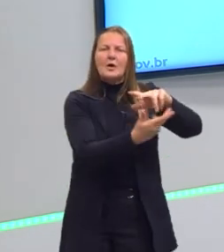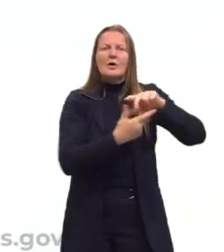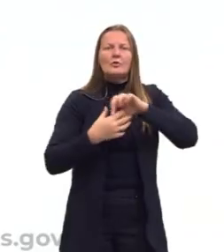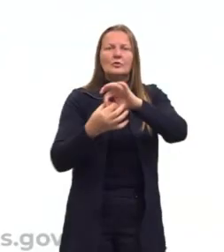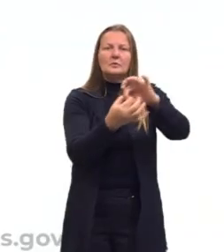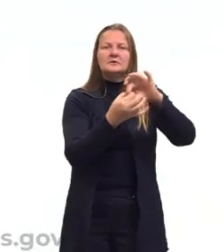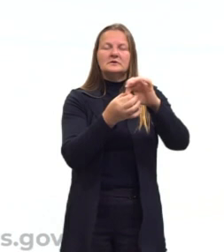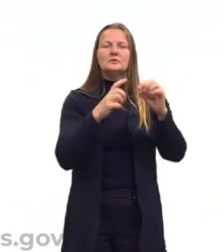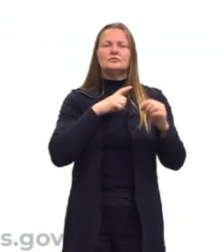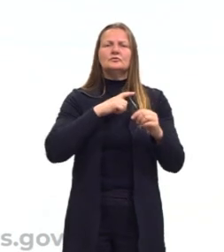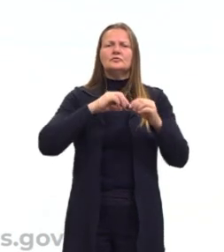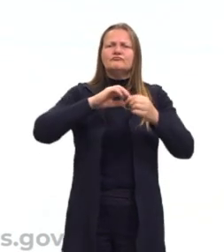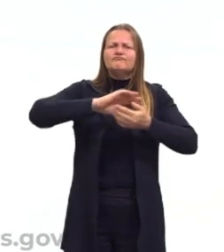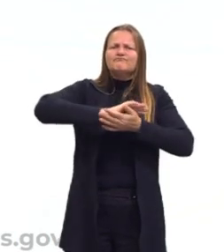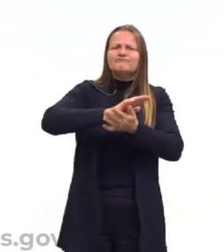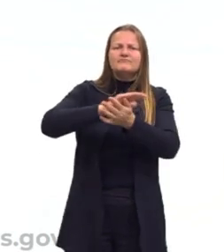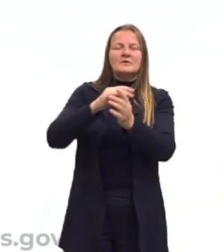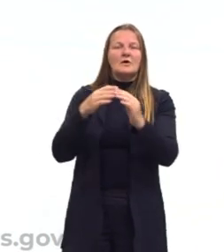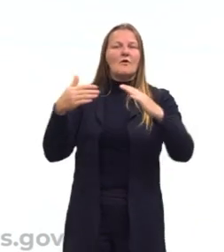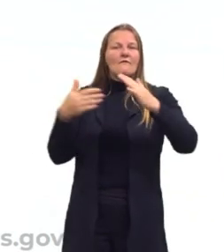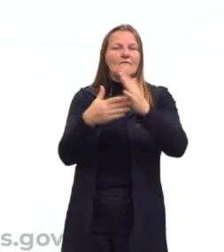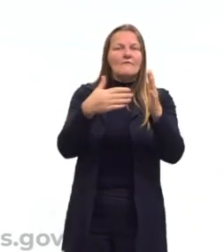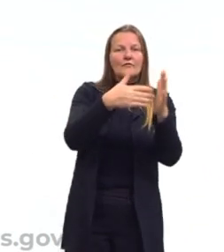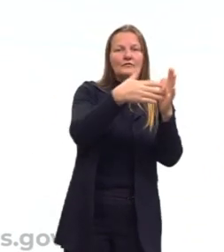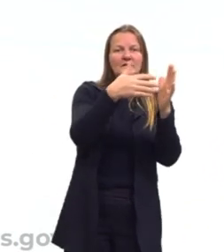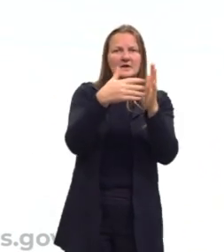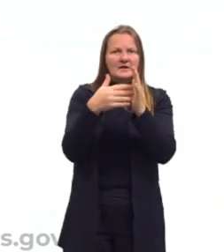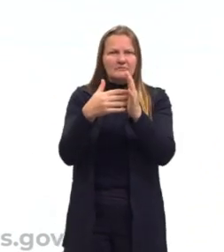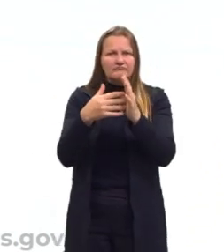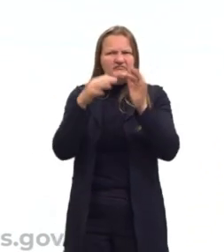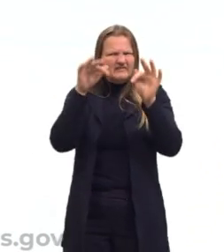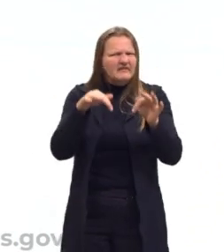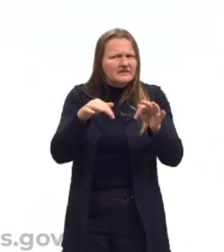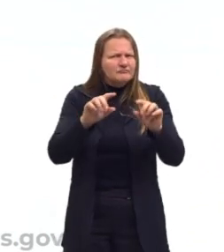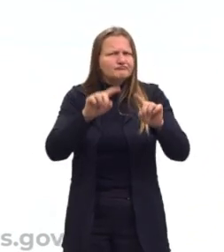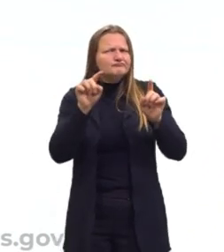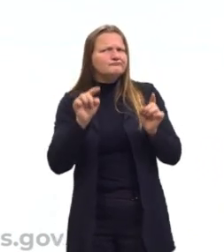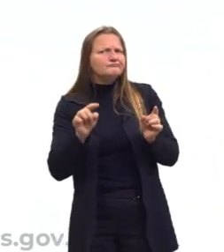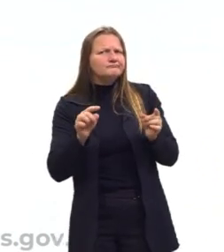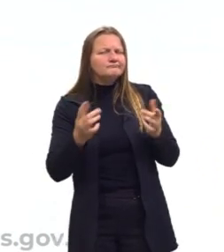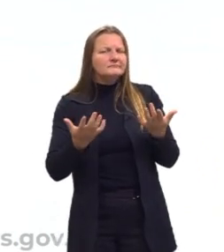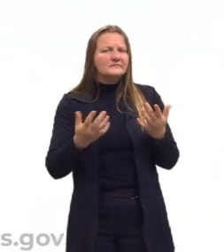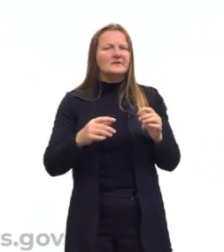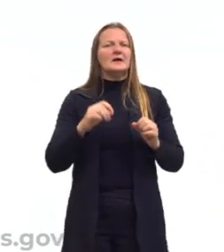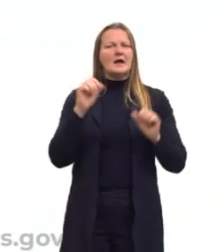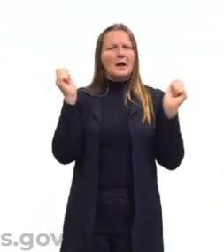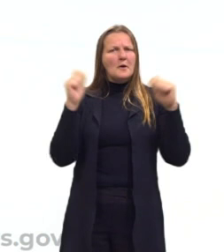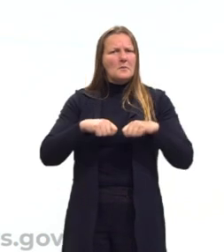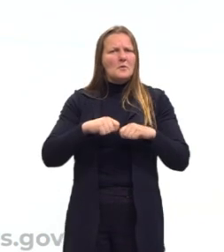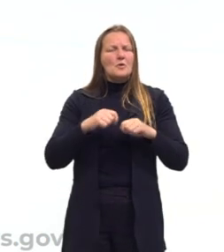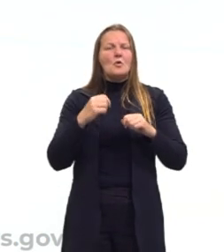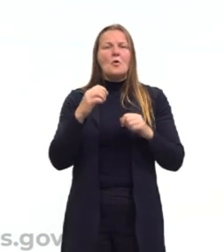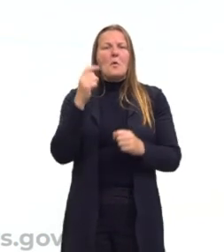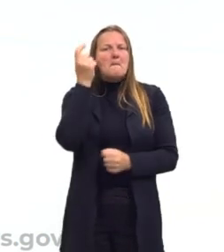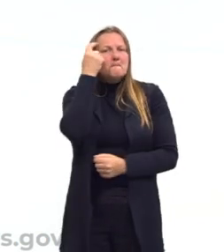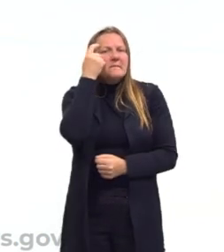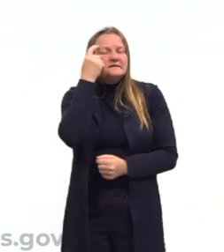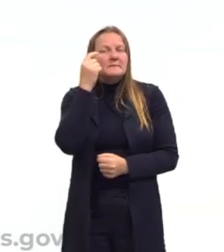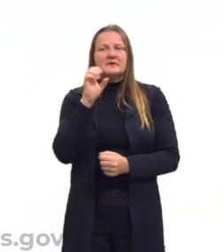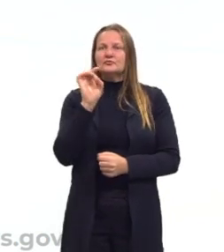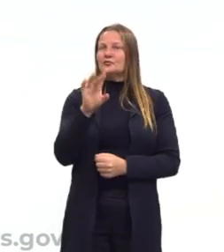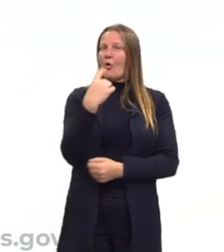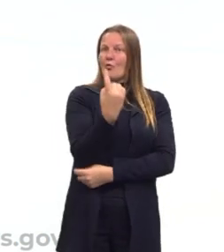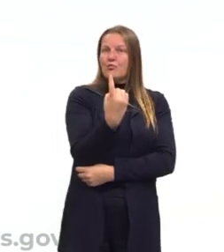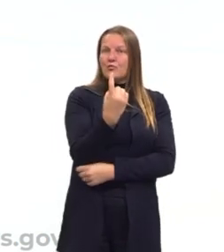todas as formas de fronteiras? Será? Foi possível a implantação do pensamento único? Isso era um